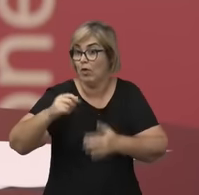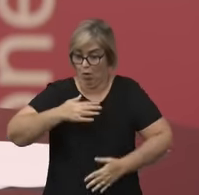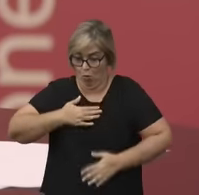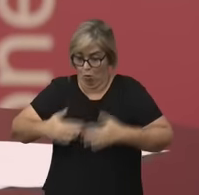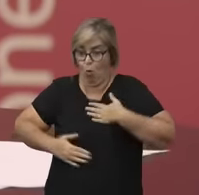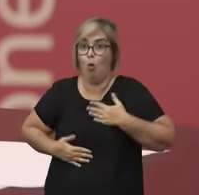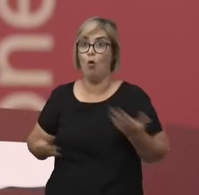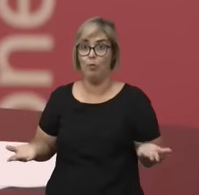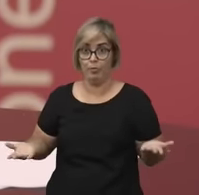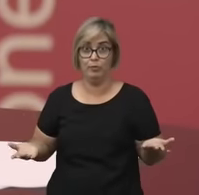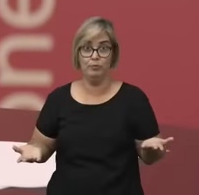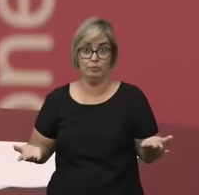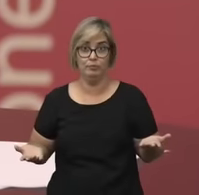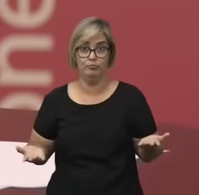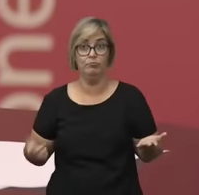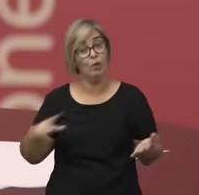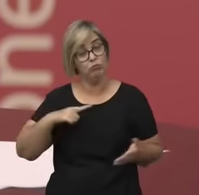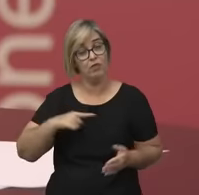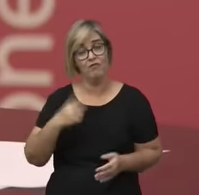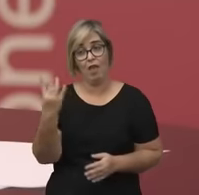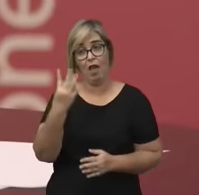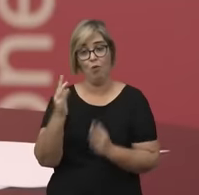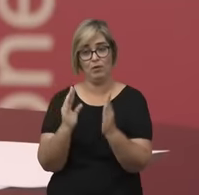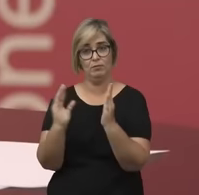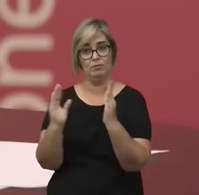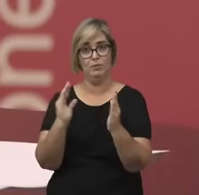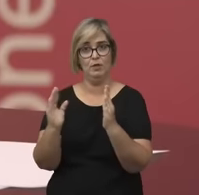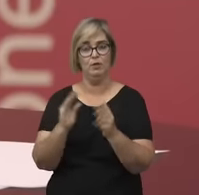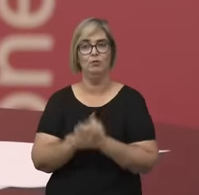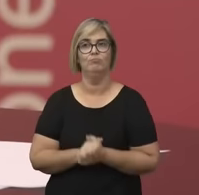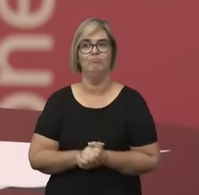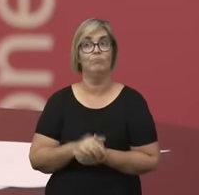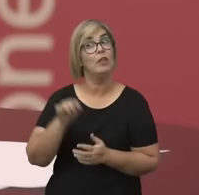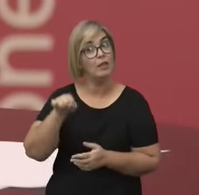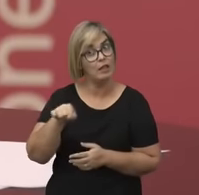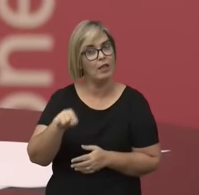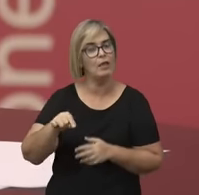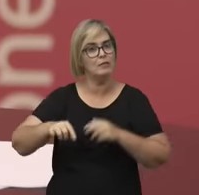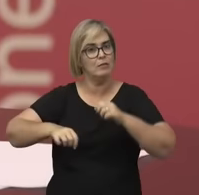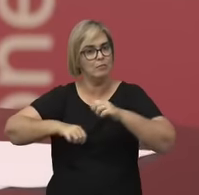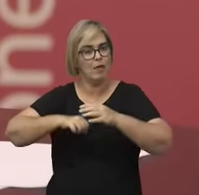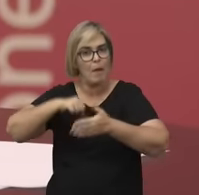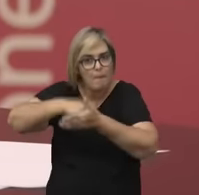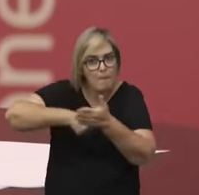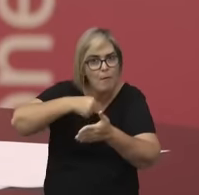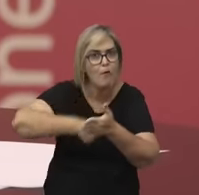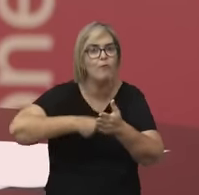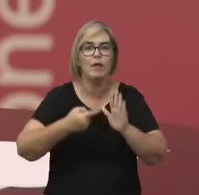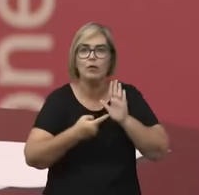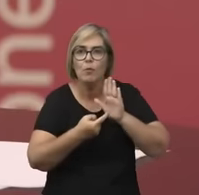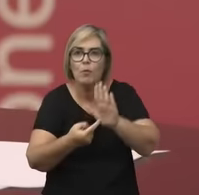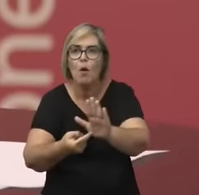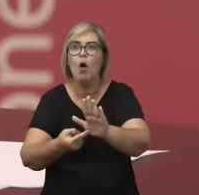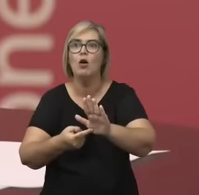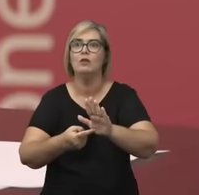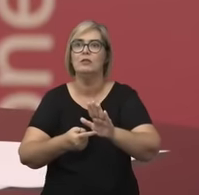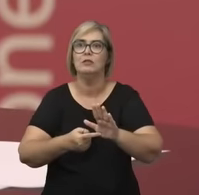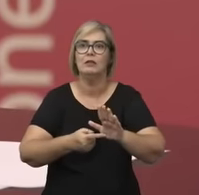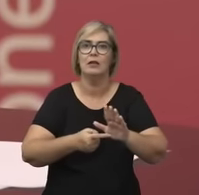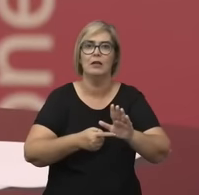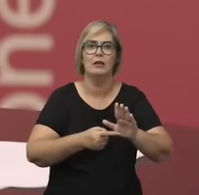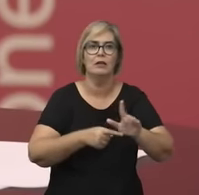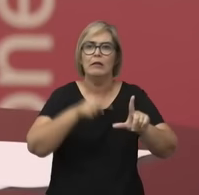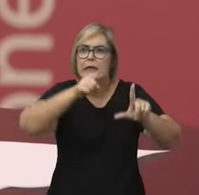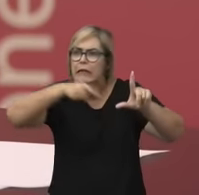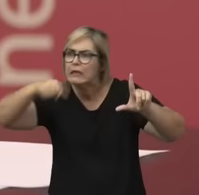Enfim, essa é a quarta onda. E é uma onda porque, justamente, ela traz dados e porque ela ajuda a estabelecer esse fato